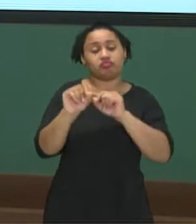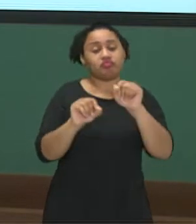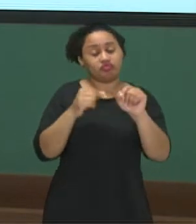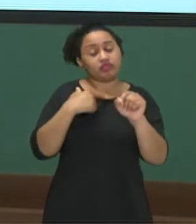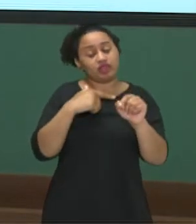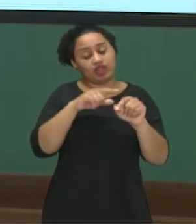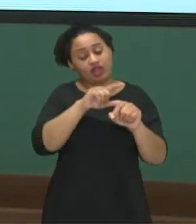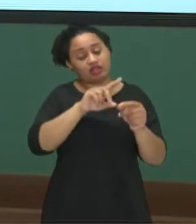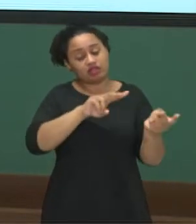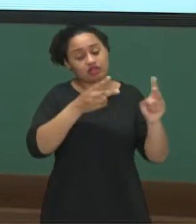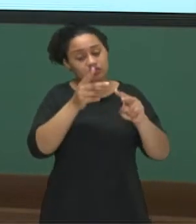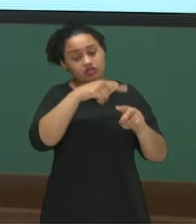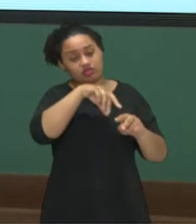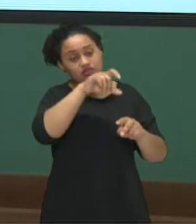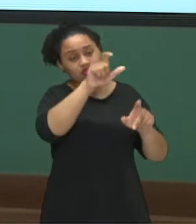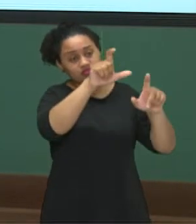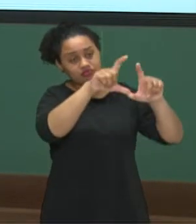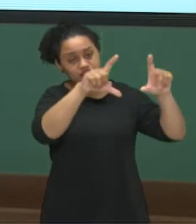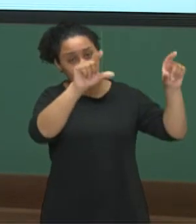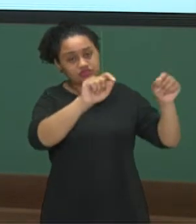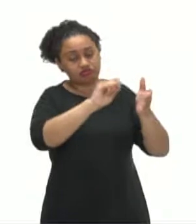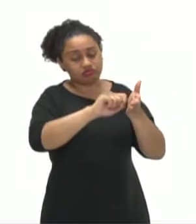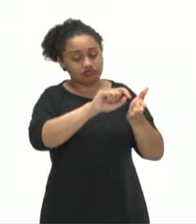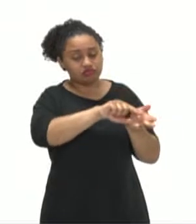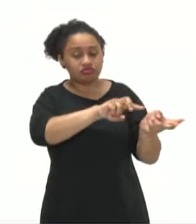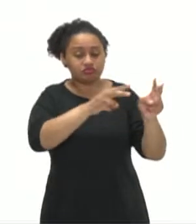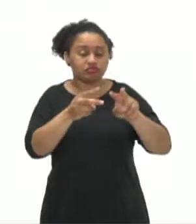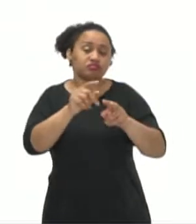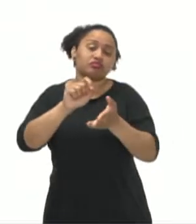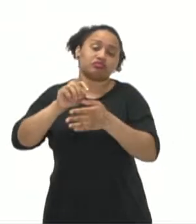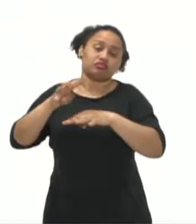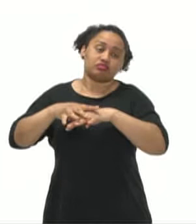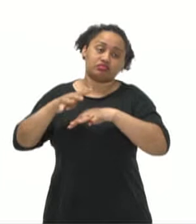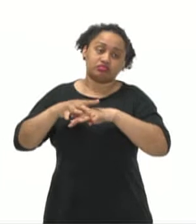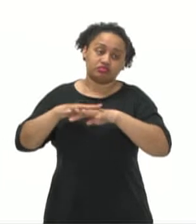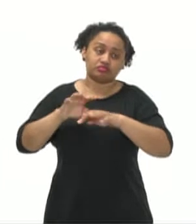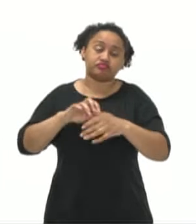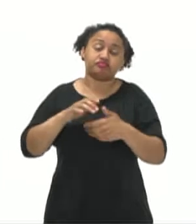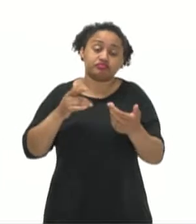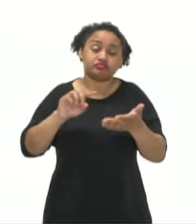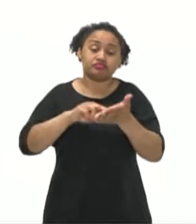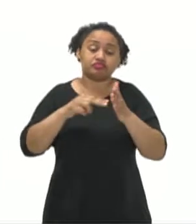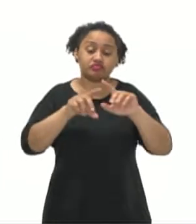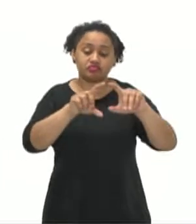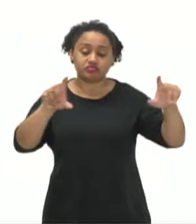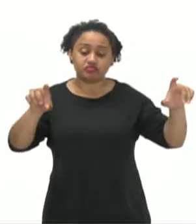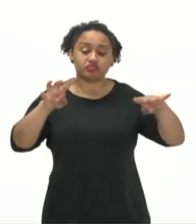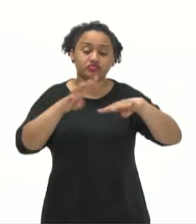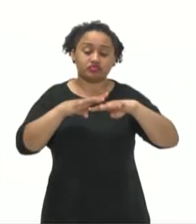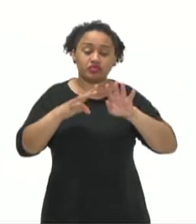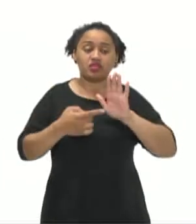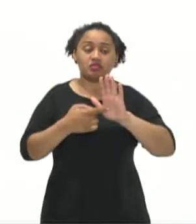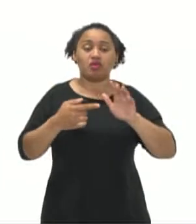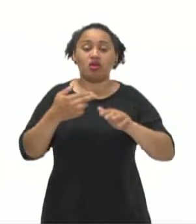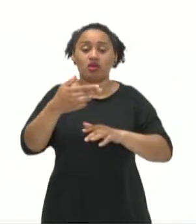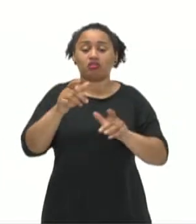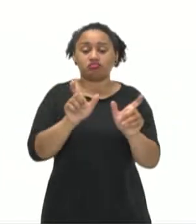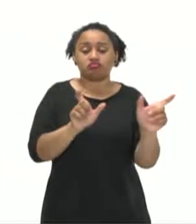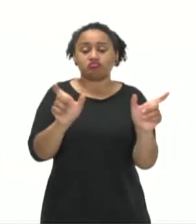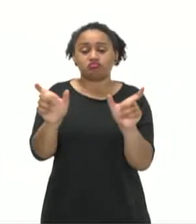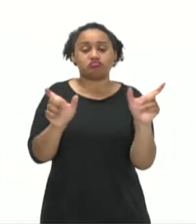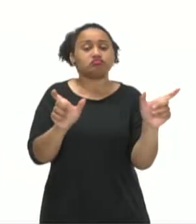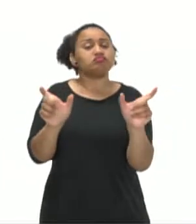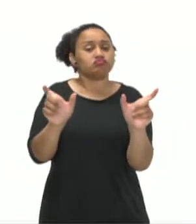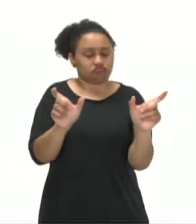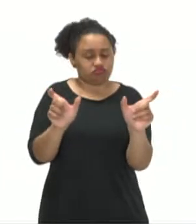algébrica para matemática, tá? Uma equação é uma sentença matemática que expressa uma igualdade entre duas